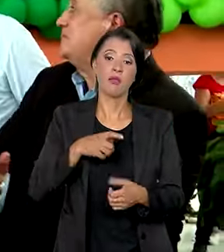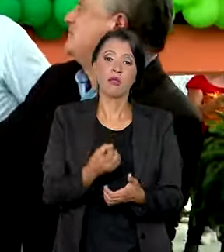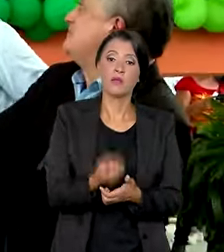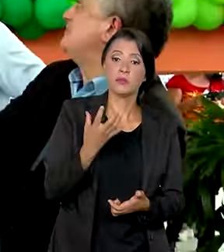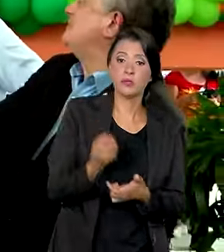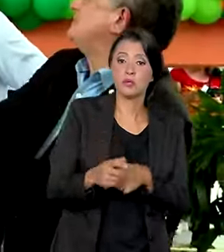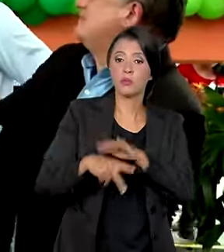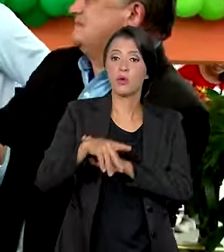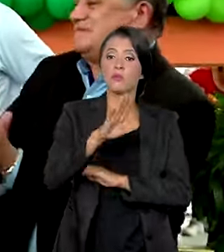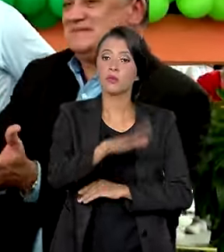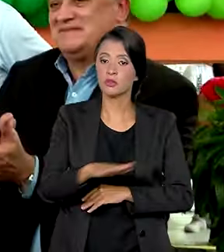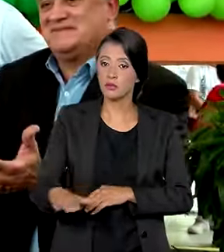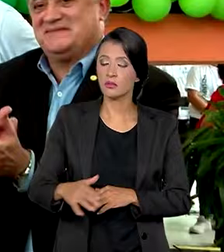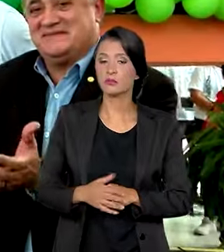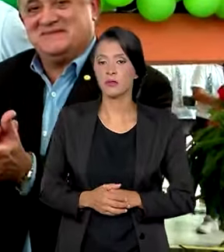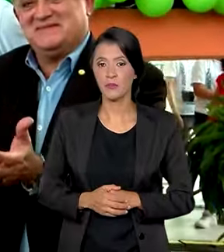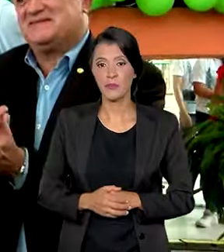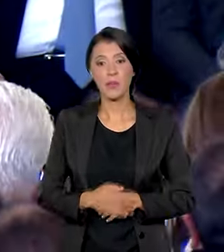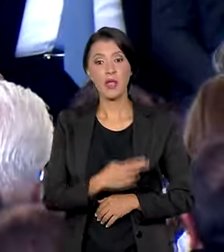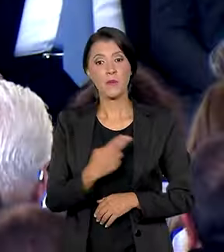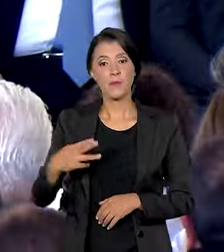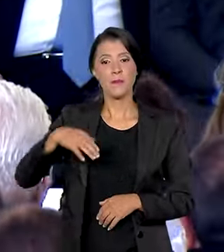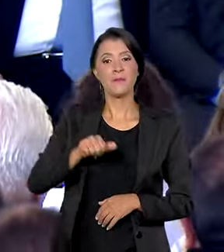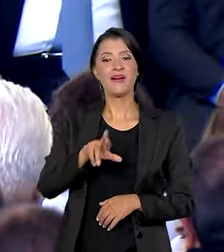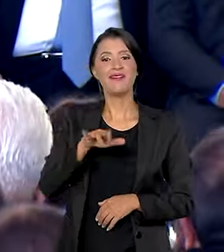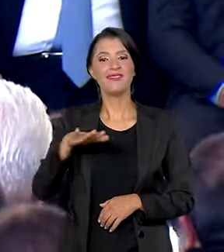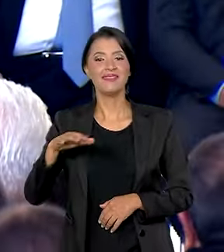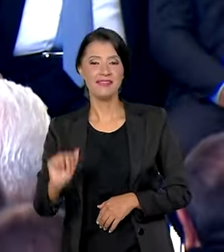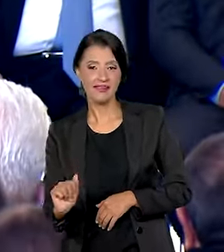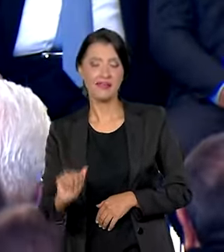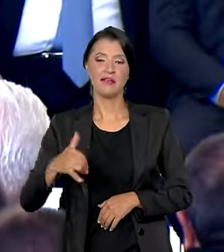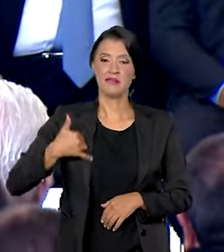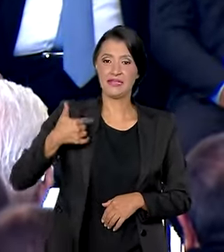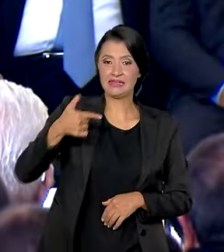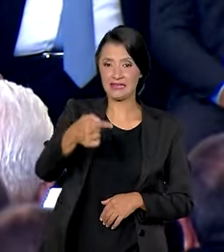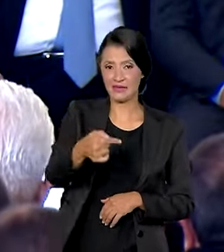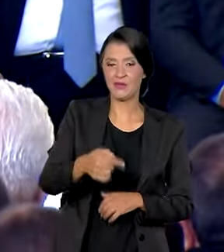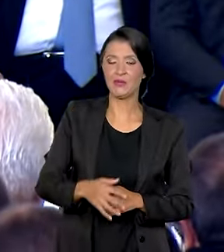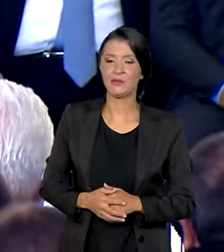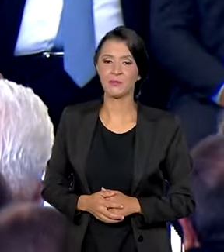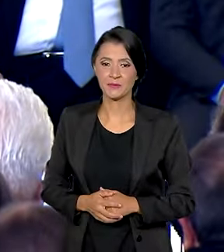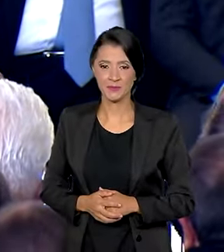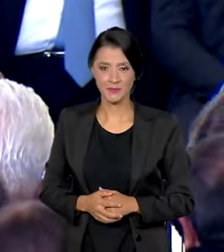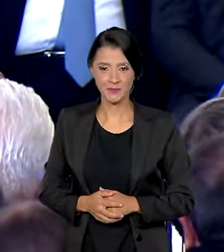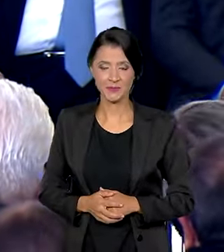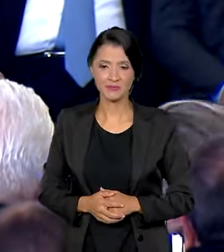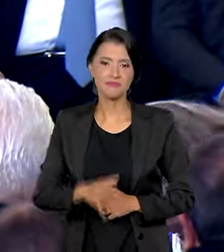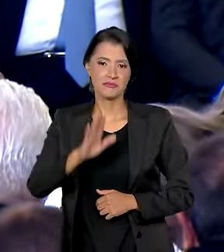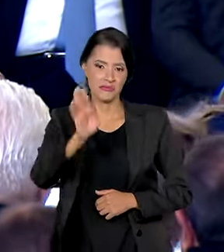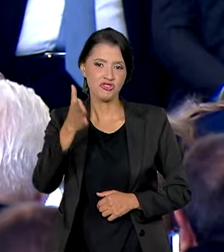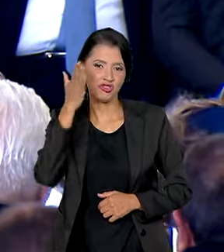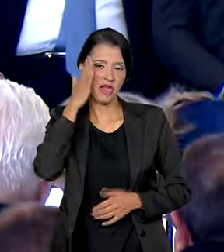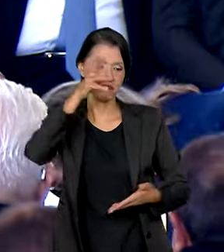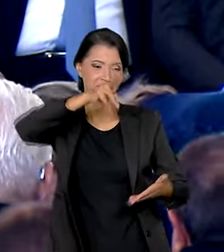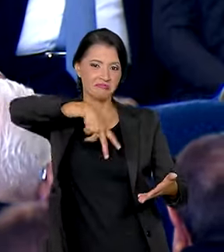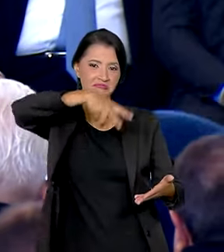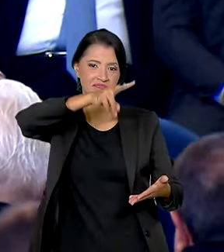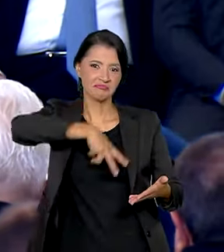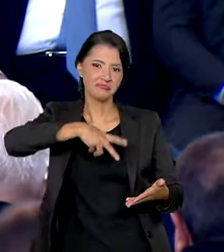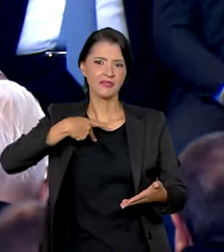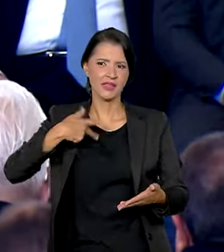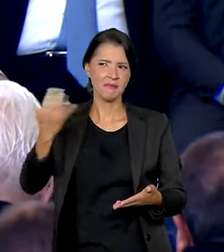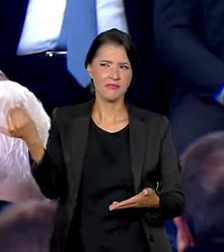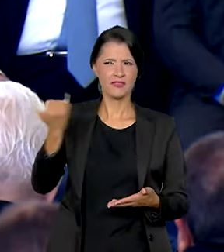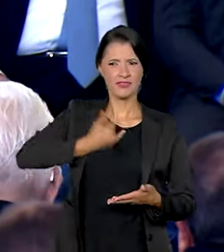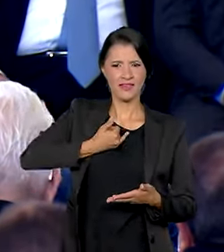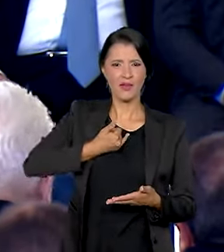com a alfabetização das crianças. Meu nome é Maria Eduarda e eu tenho 7 anos e já sei ler.